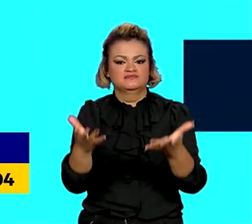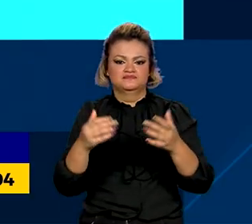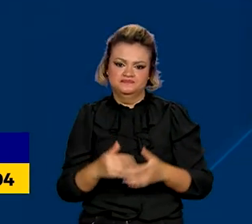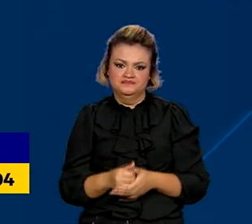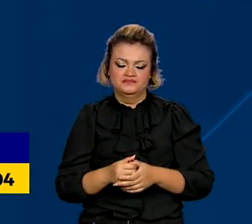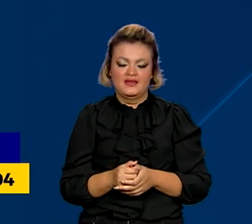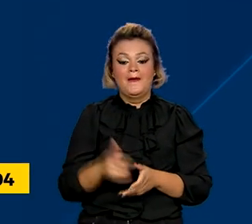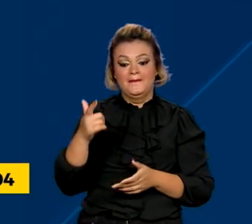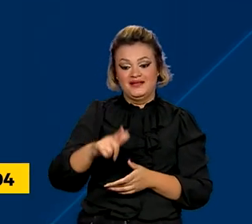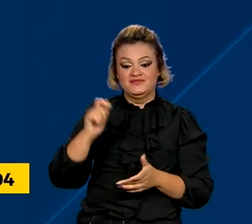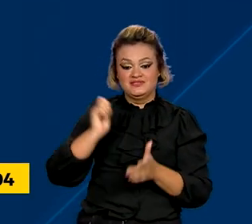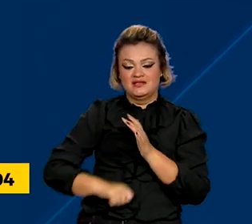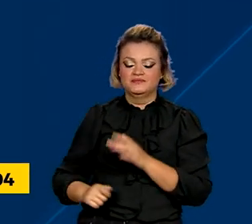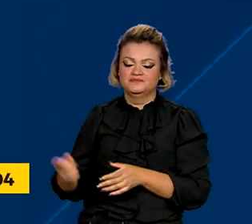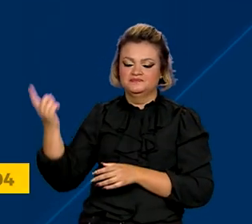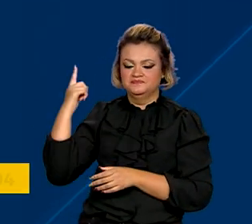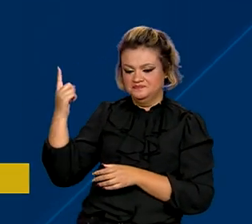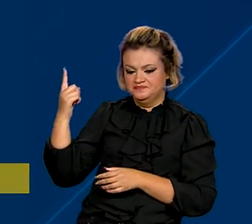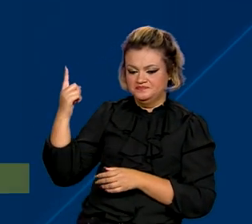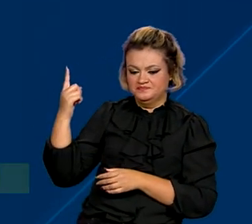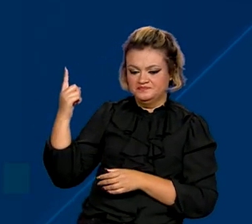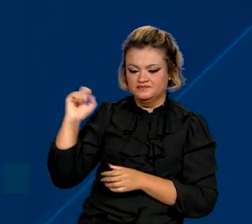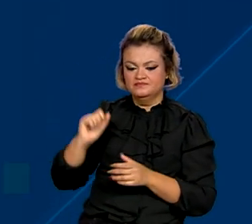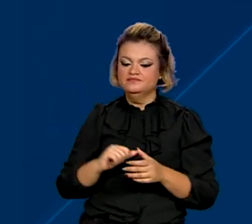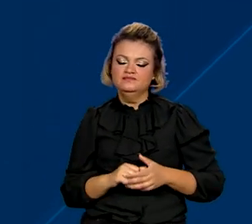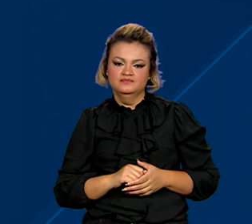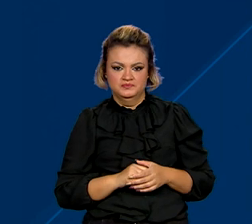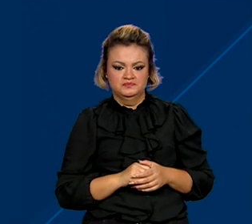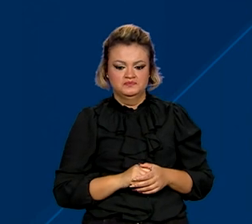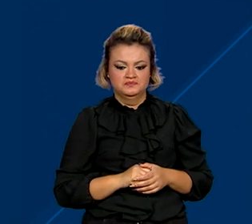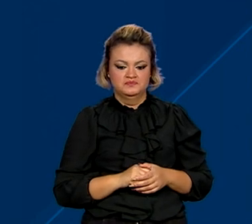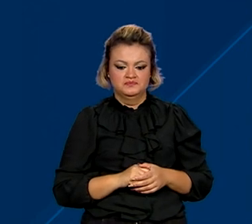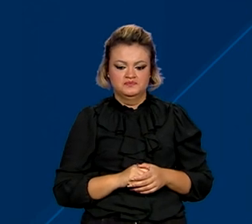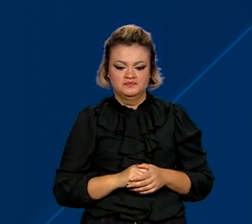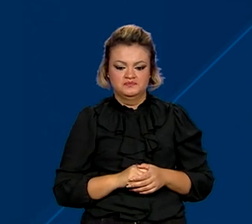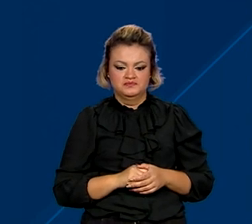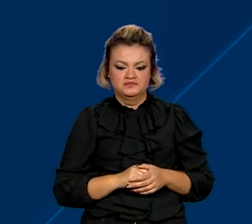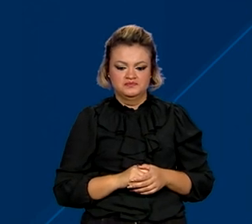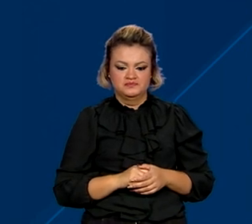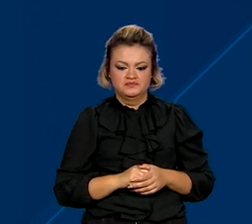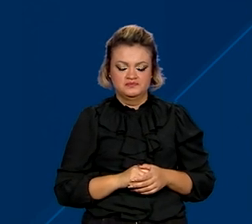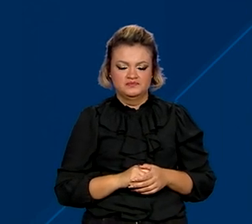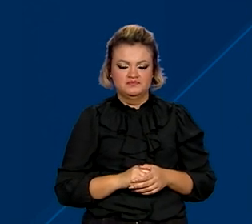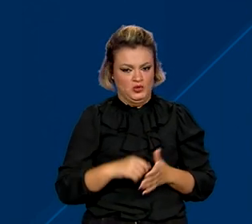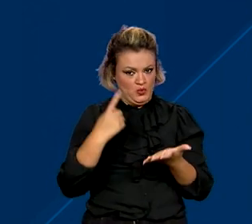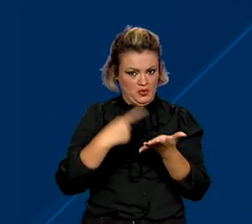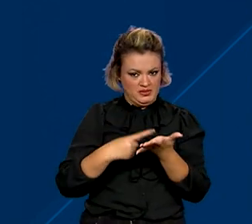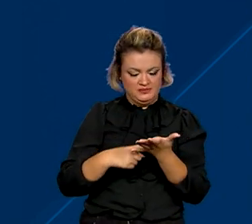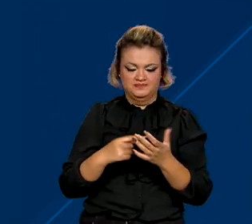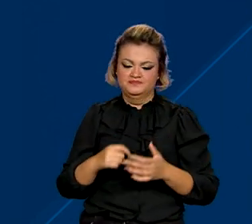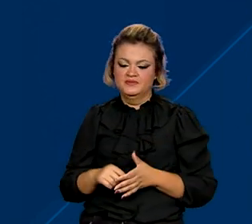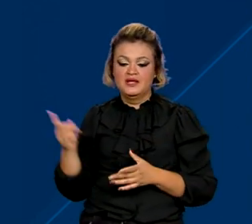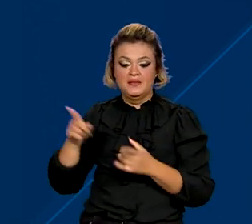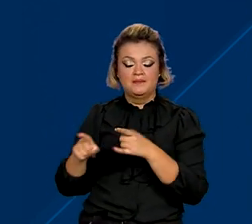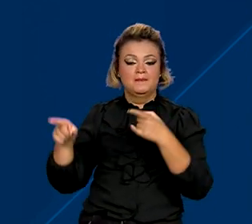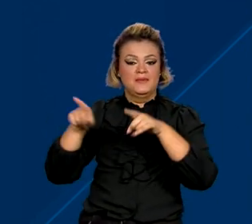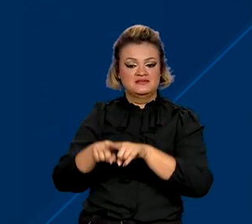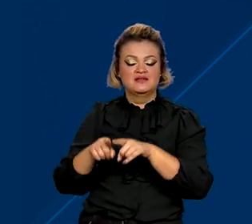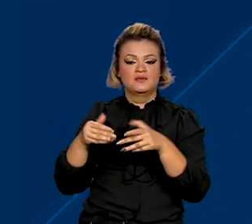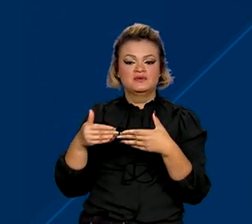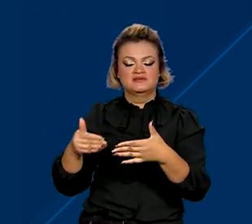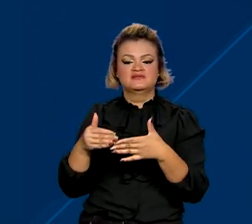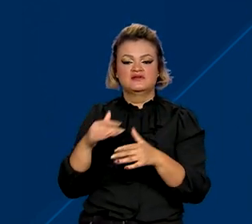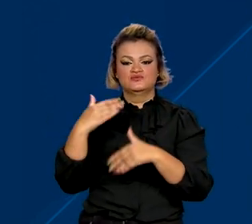Também foram assinados outros atos, como o termo de execução, no valor de 12 milhões de reais, em parceria com o